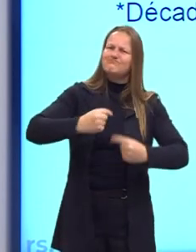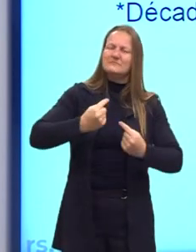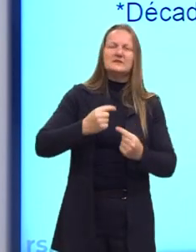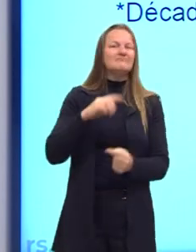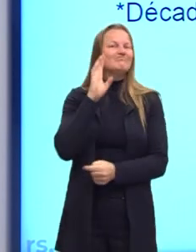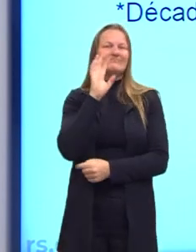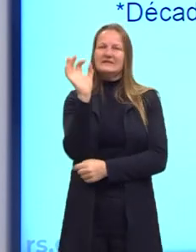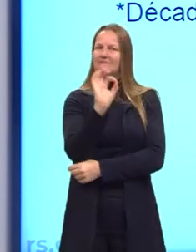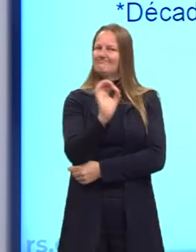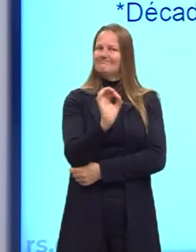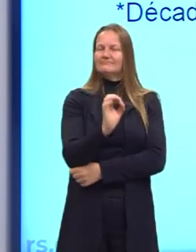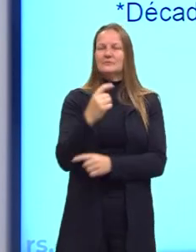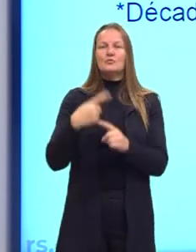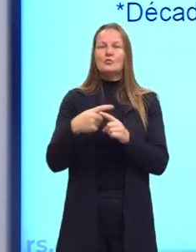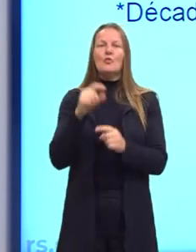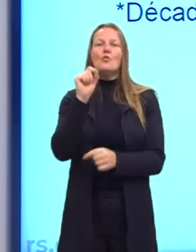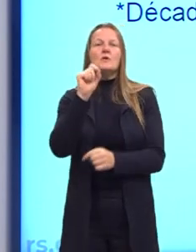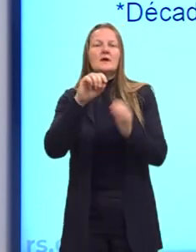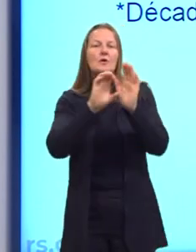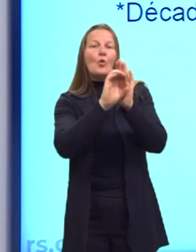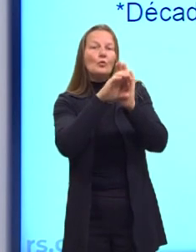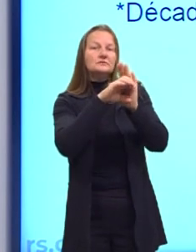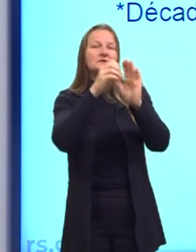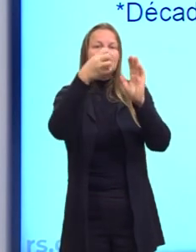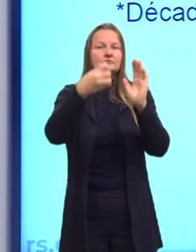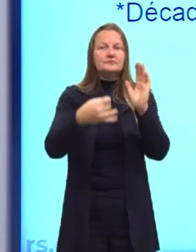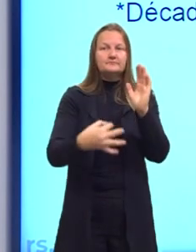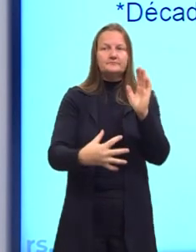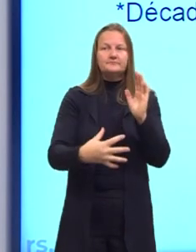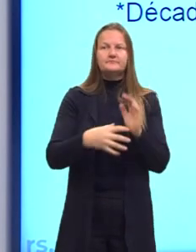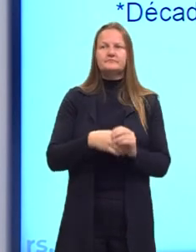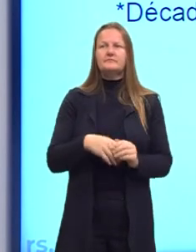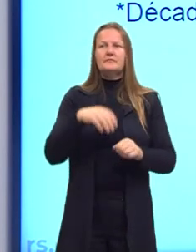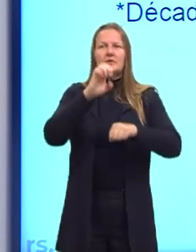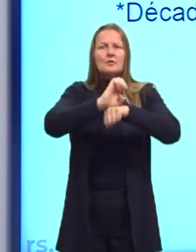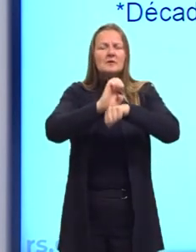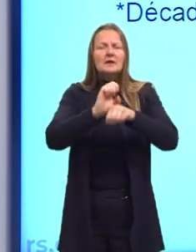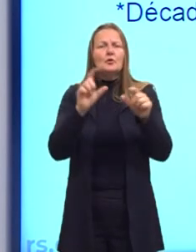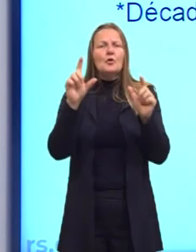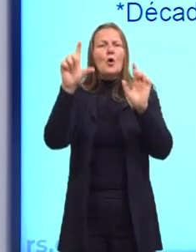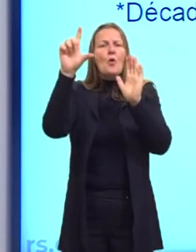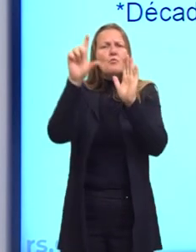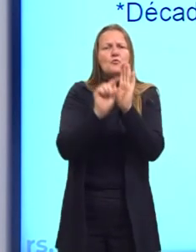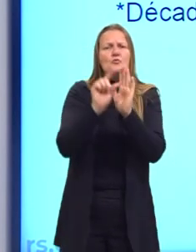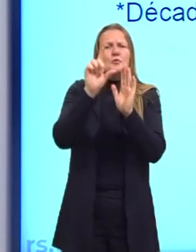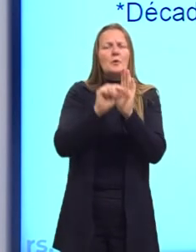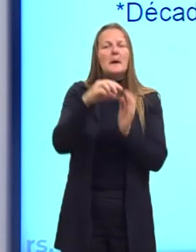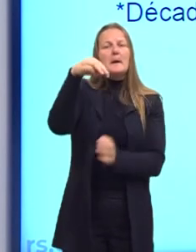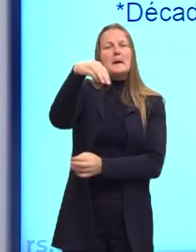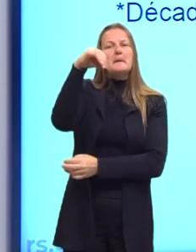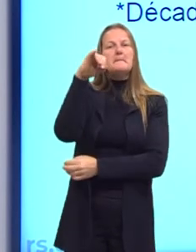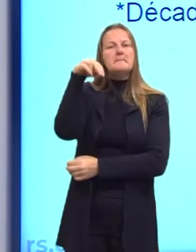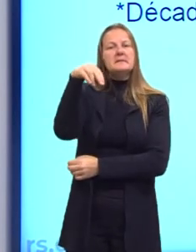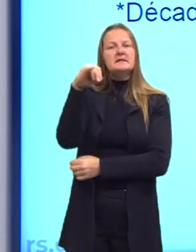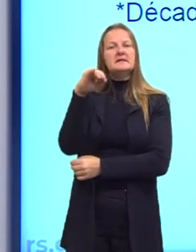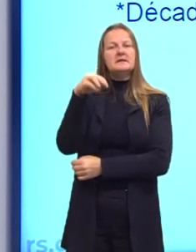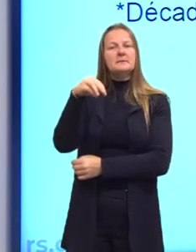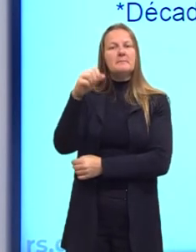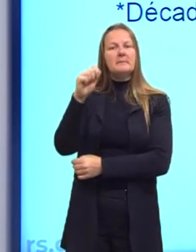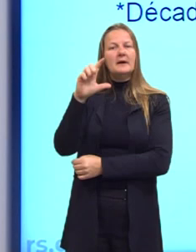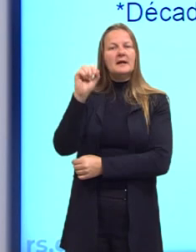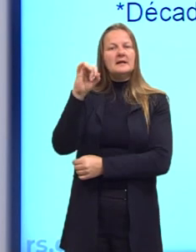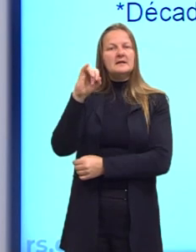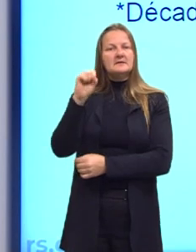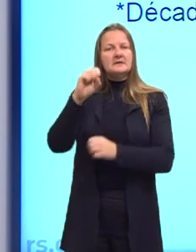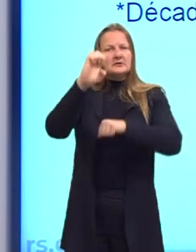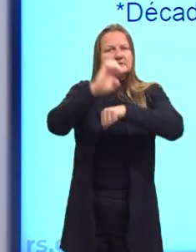legal. O que é o liberalismo? O liberalismo seria o Estado minimalista, ou seja, o Estado não intervém na economia. Proposta